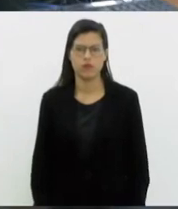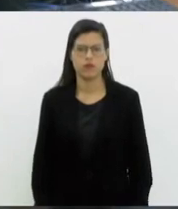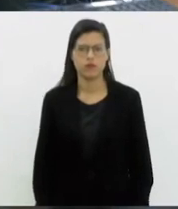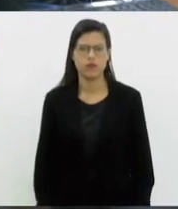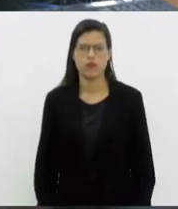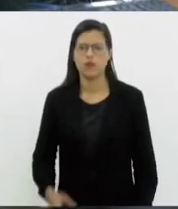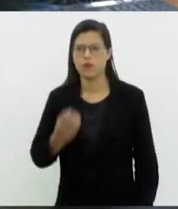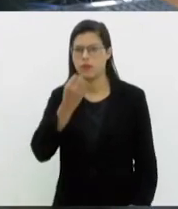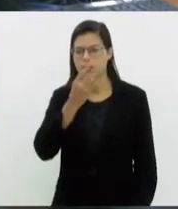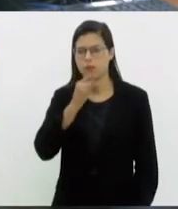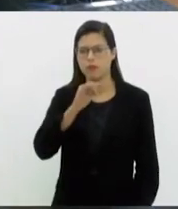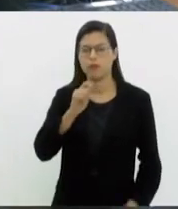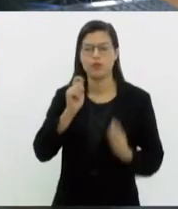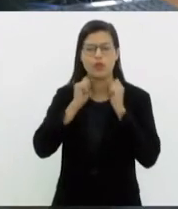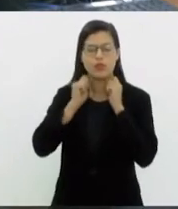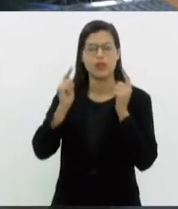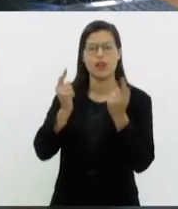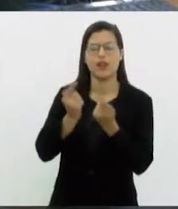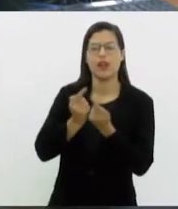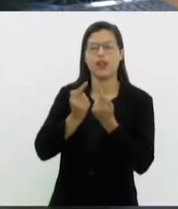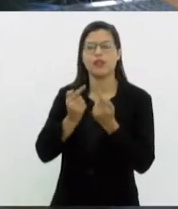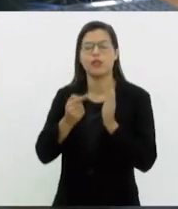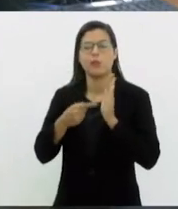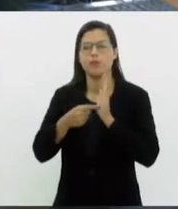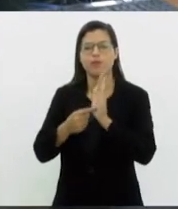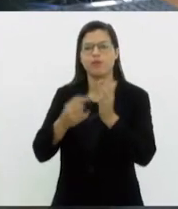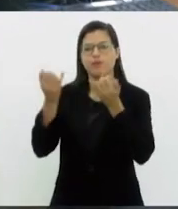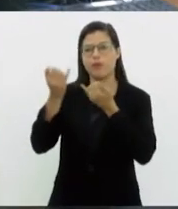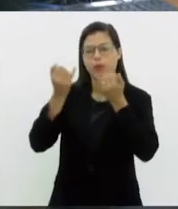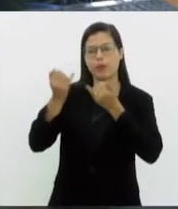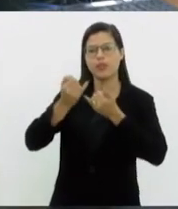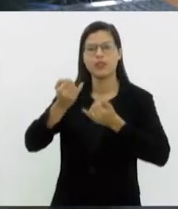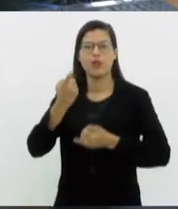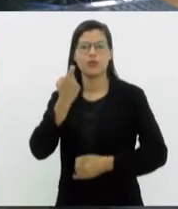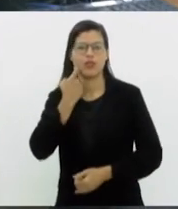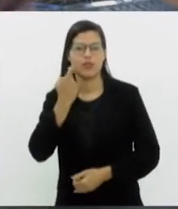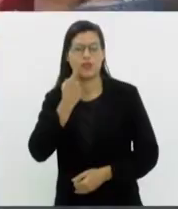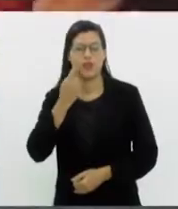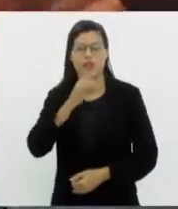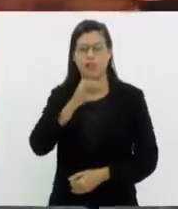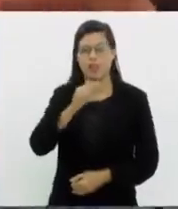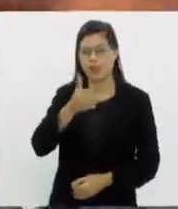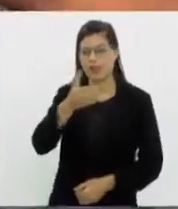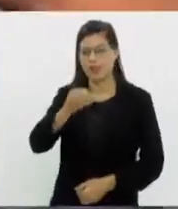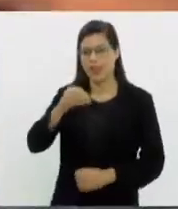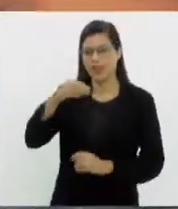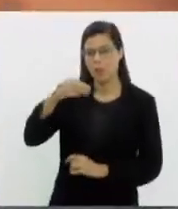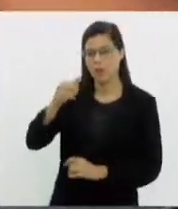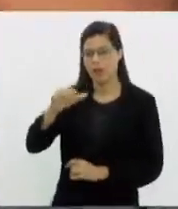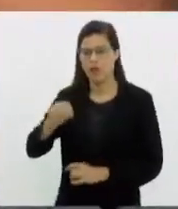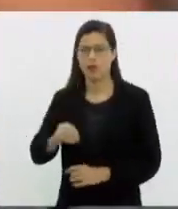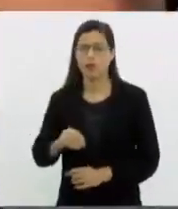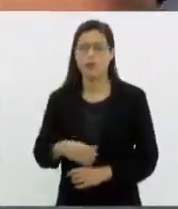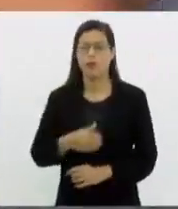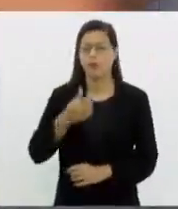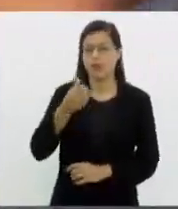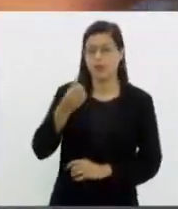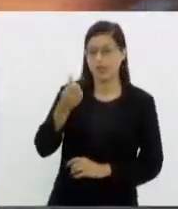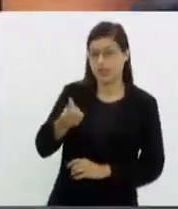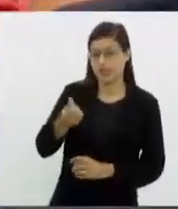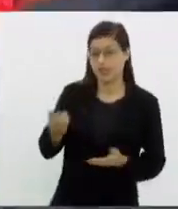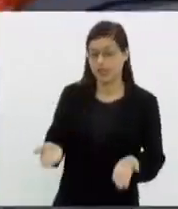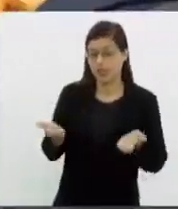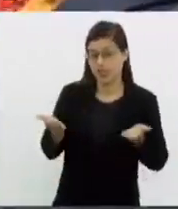O Bom Dia Alerj traz os seguintes destaques nesta sexta-feira, 10 de maio. Seis toneladas de ração